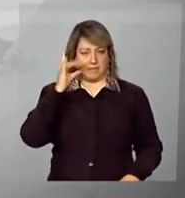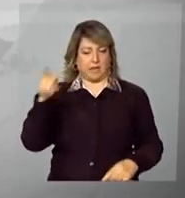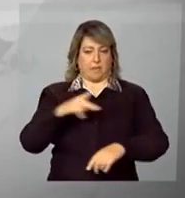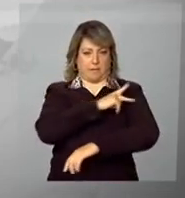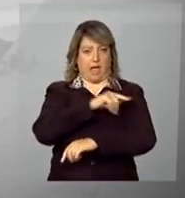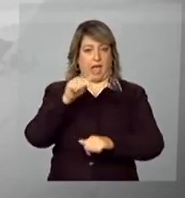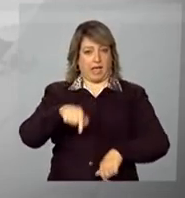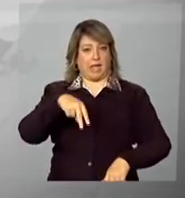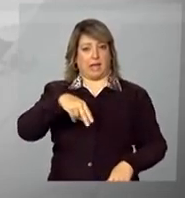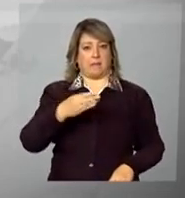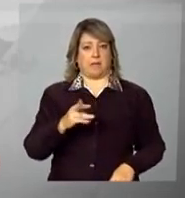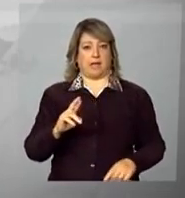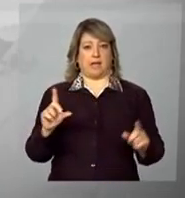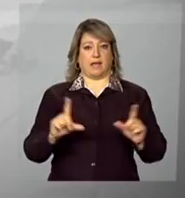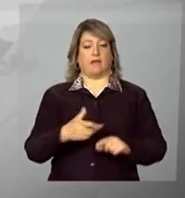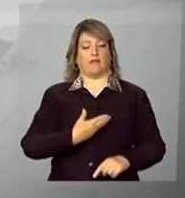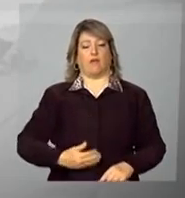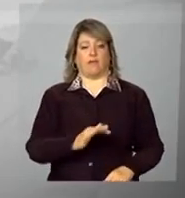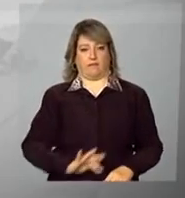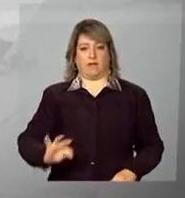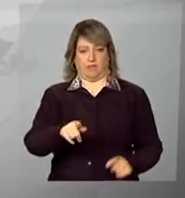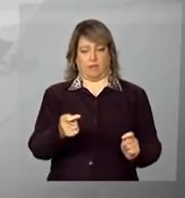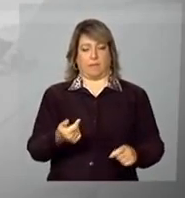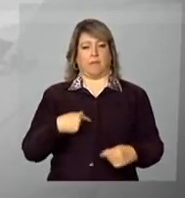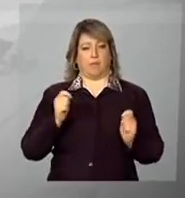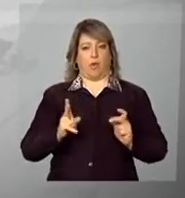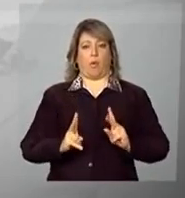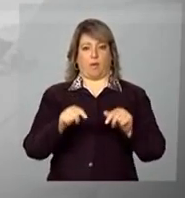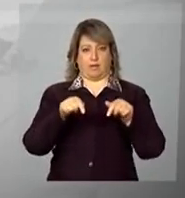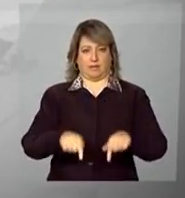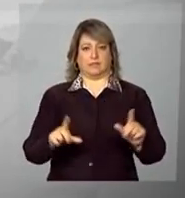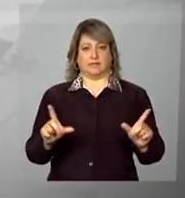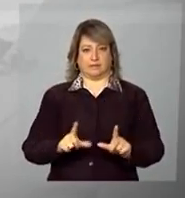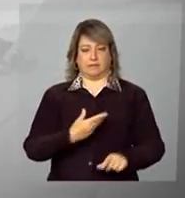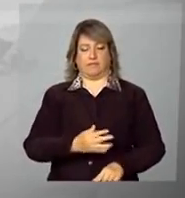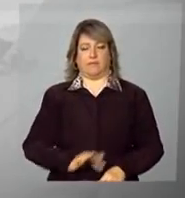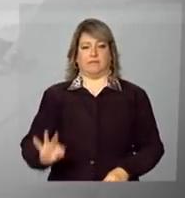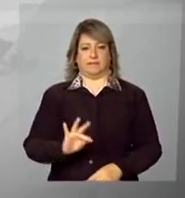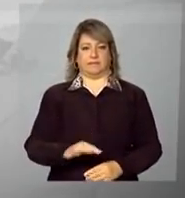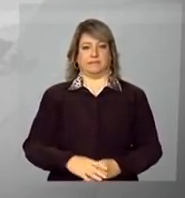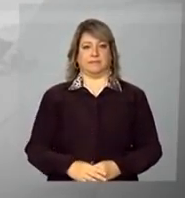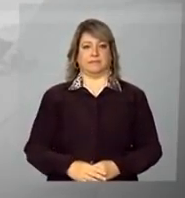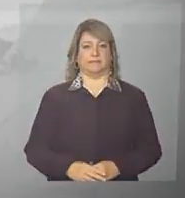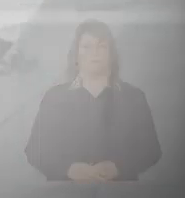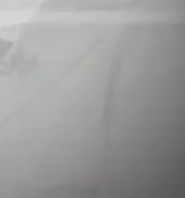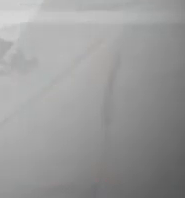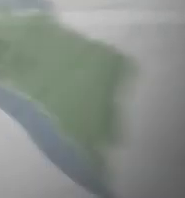Piauí aqui pela NBR. Continue com a gente, NBR, a TV do Governo Federal.